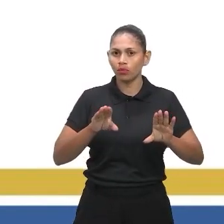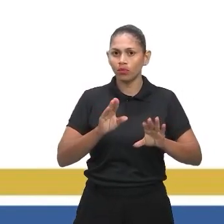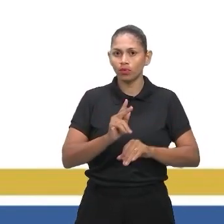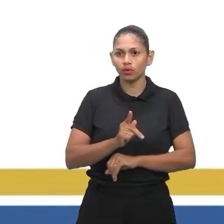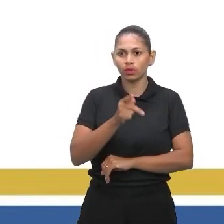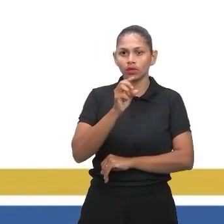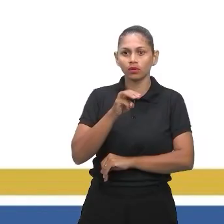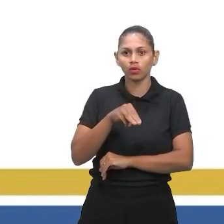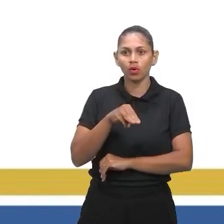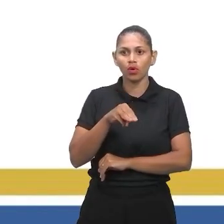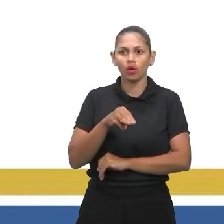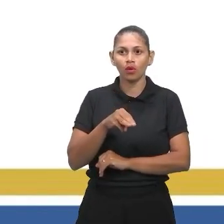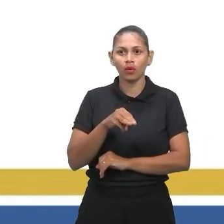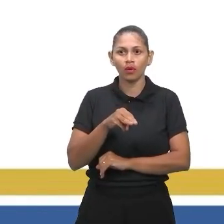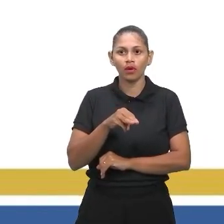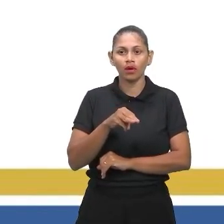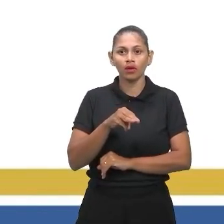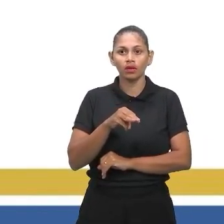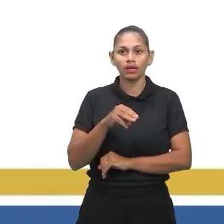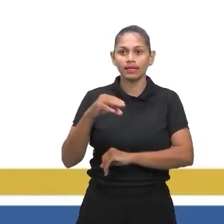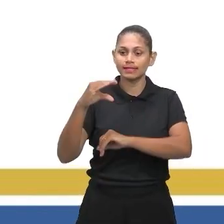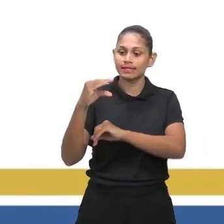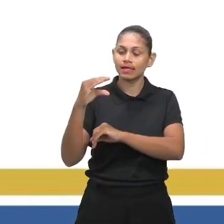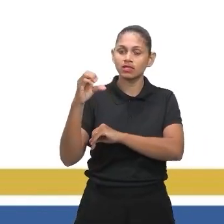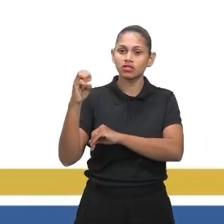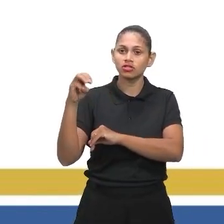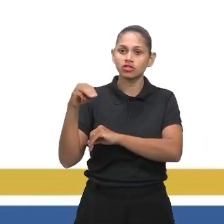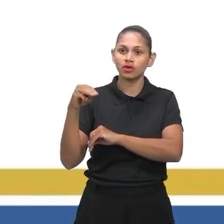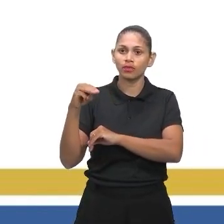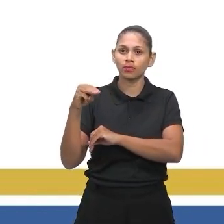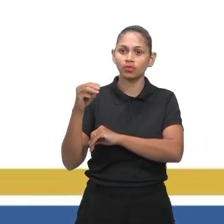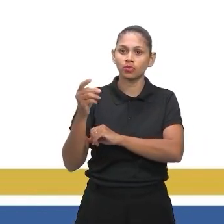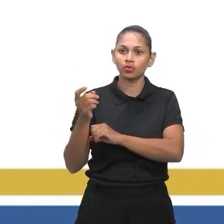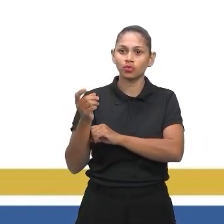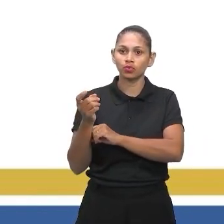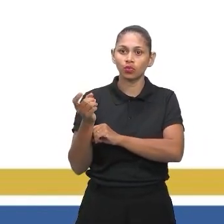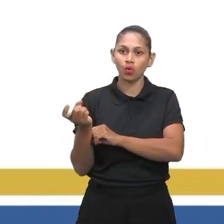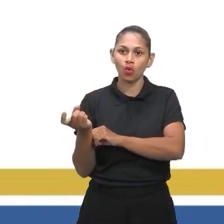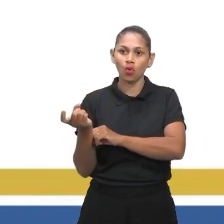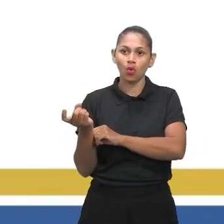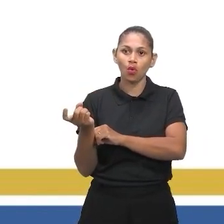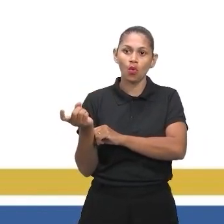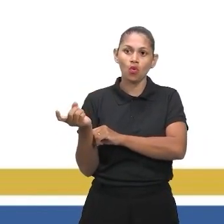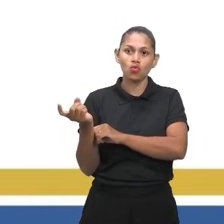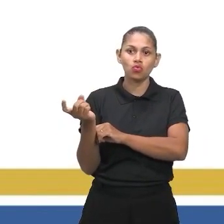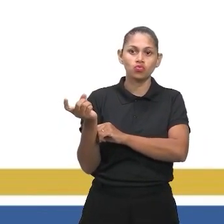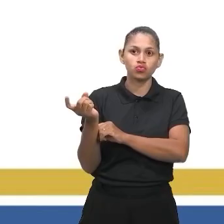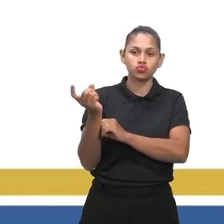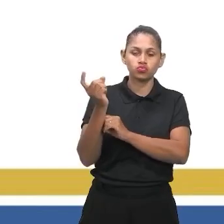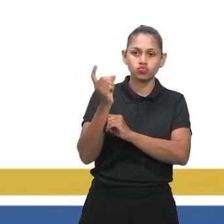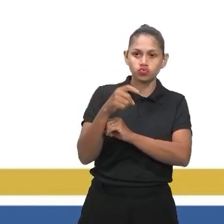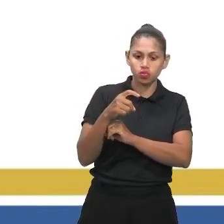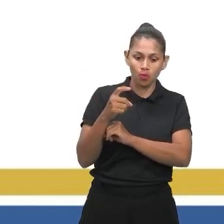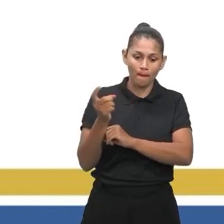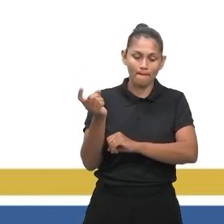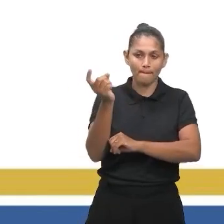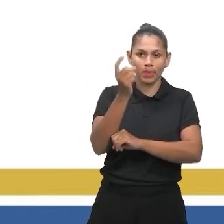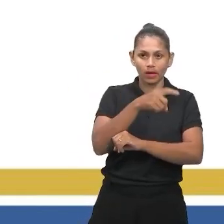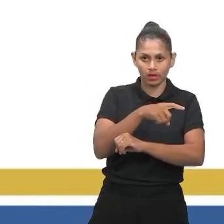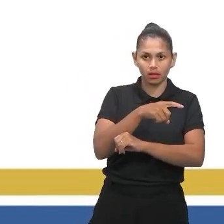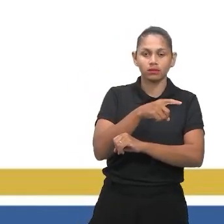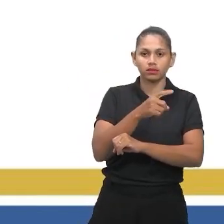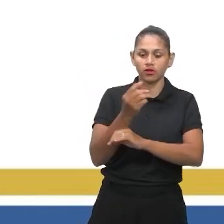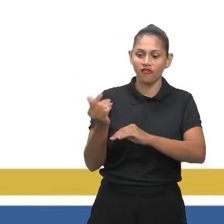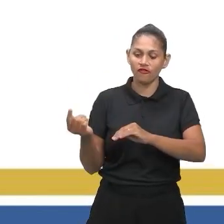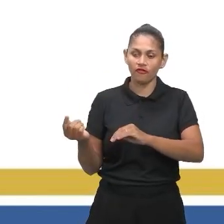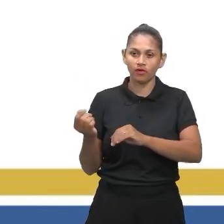aqui está em centímetros. Eu quero ir para metros. De centímetros para metros, vou dar quantos pulinhos para a esquerda? Ah, vou dar 2 pulinhos. Se vou dar 2 pulinhos para a